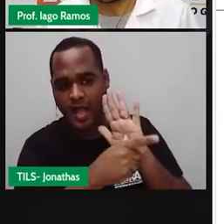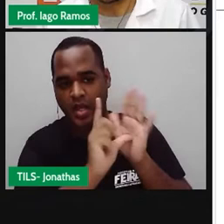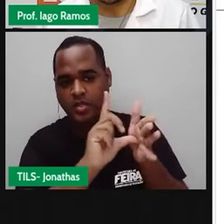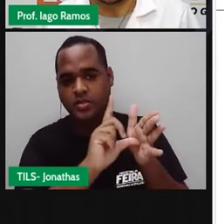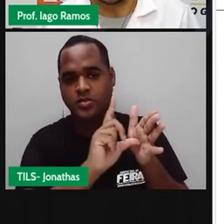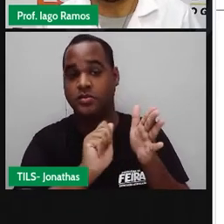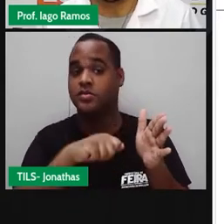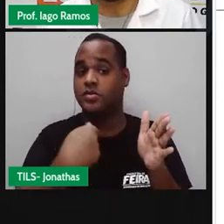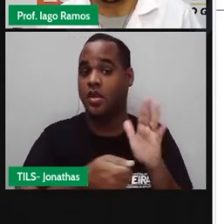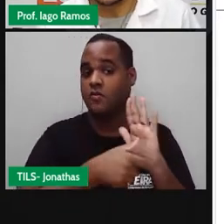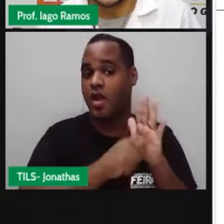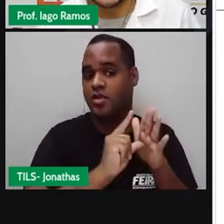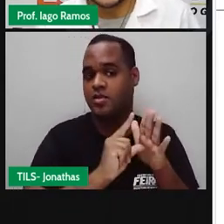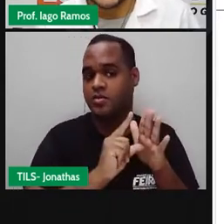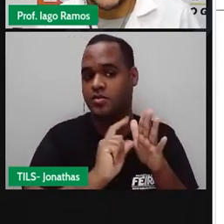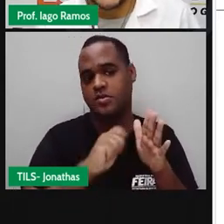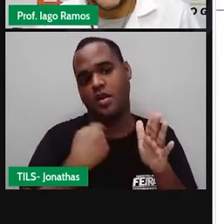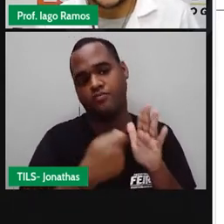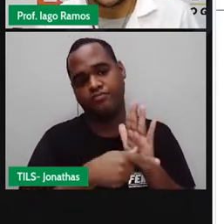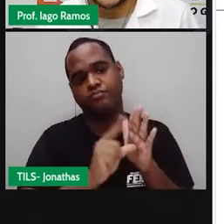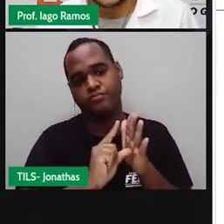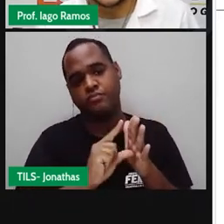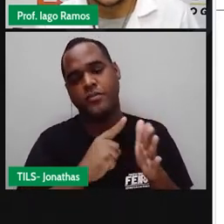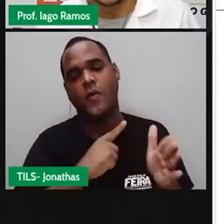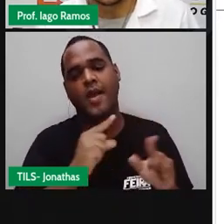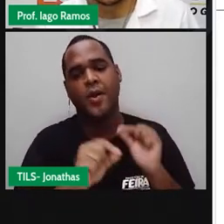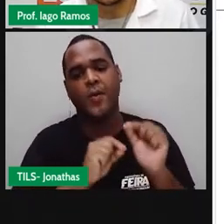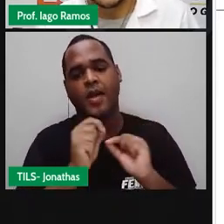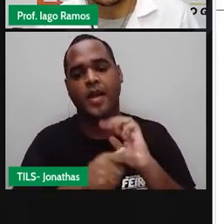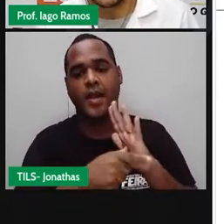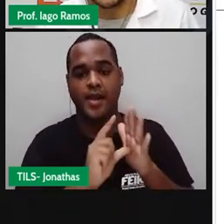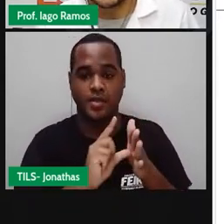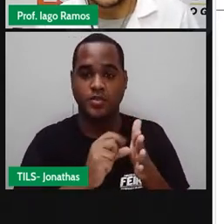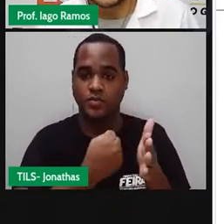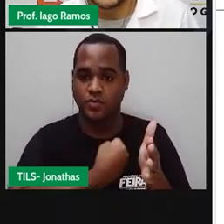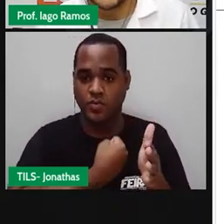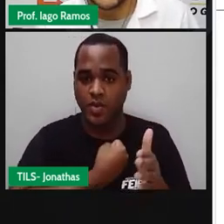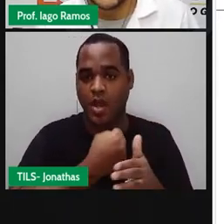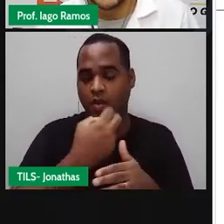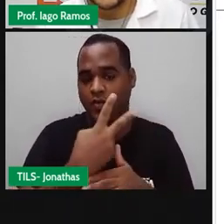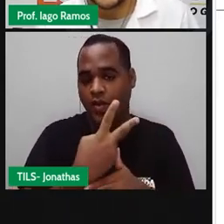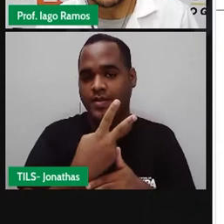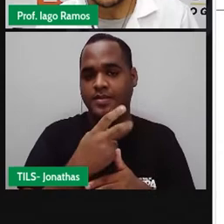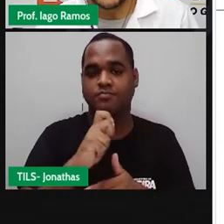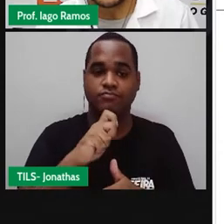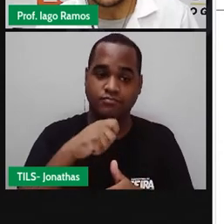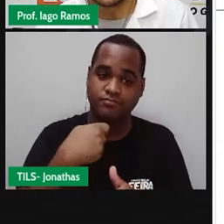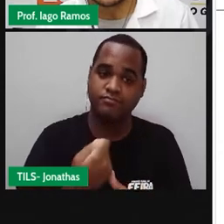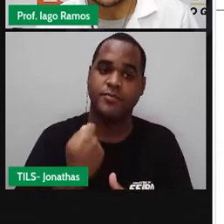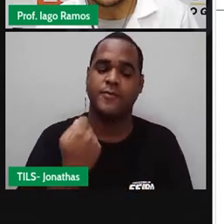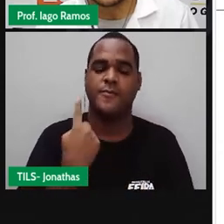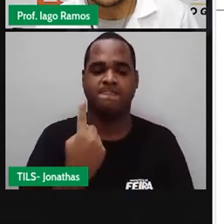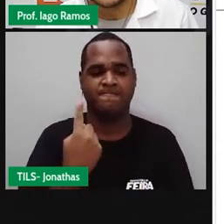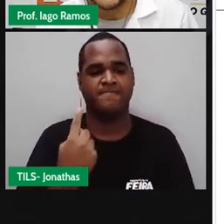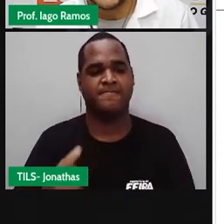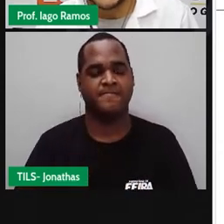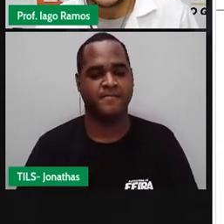antecessor é o que vem antes. Quem vem antes do número dois? É o número um.